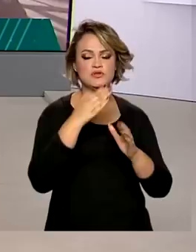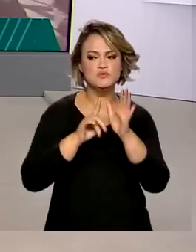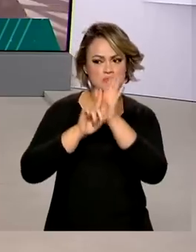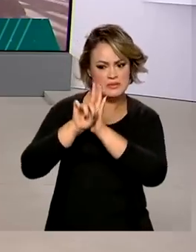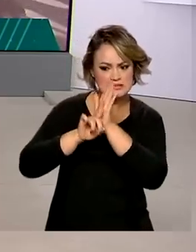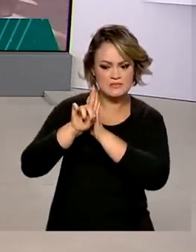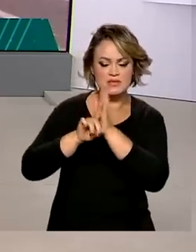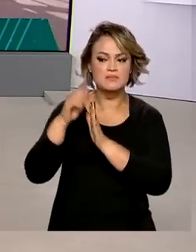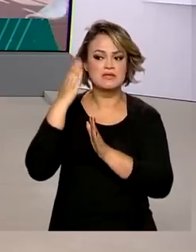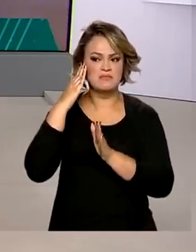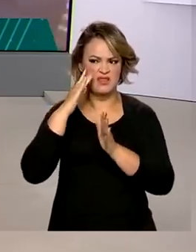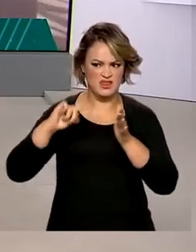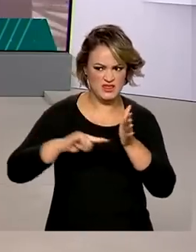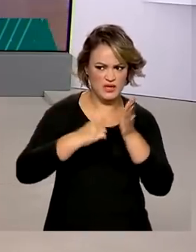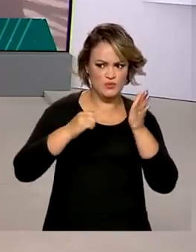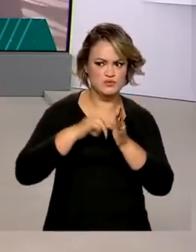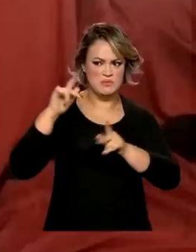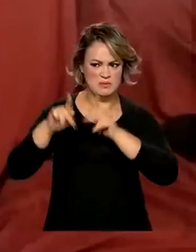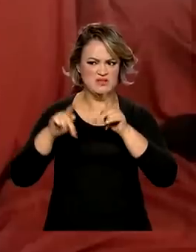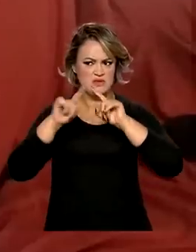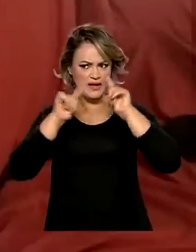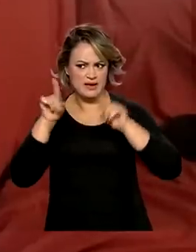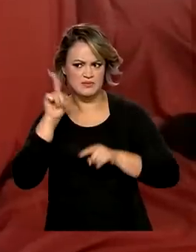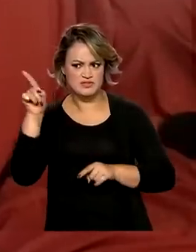para receber denúncias da população.